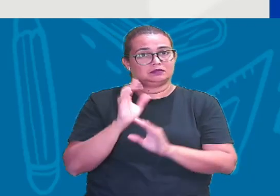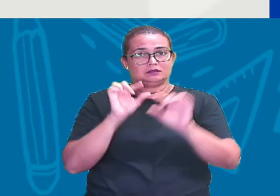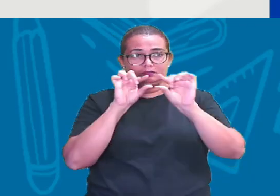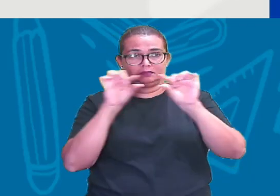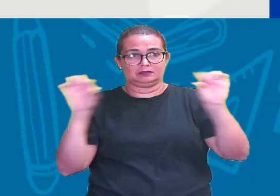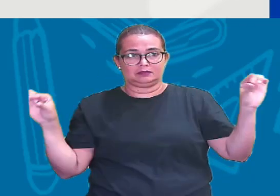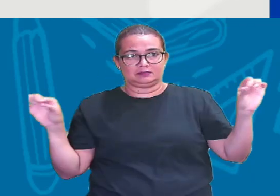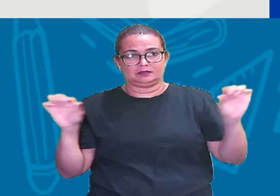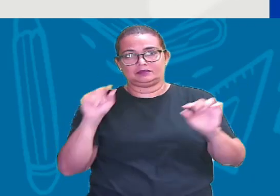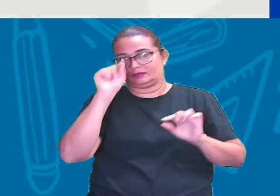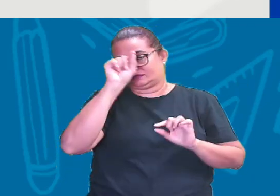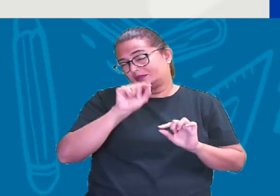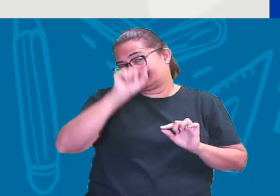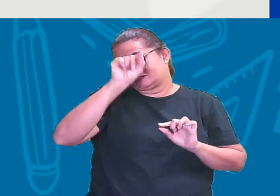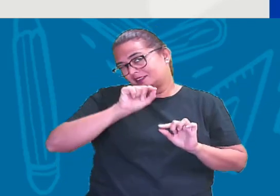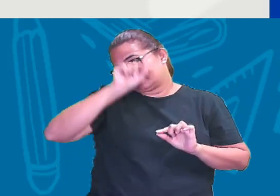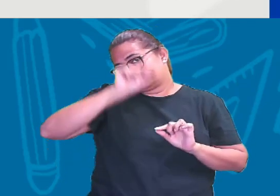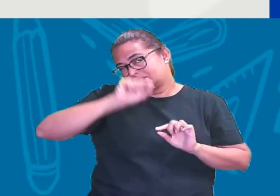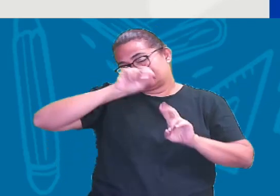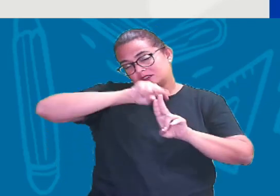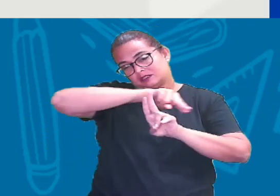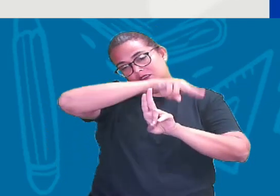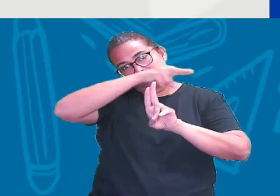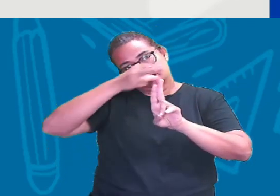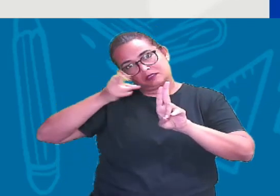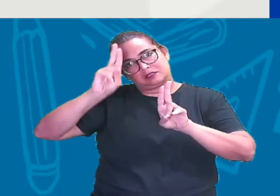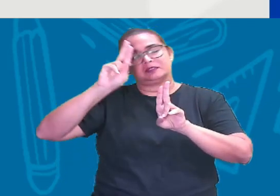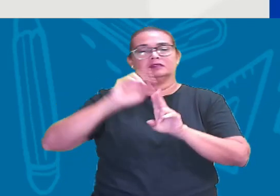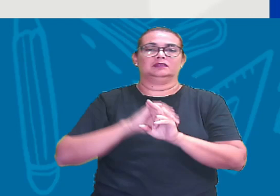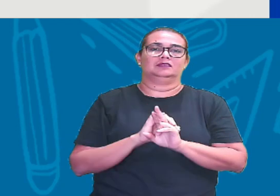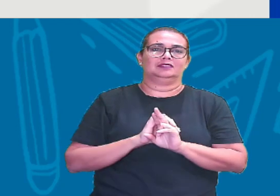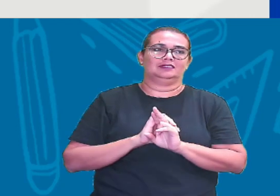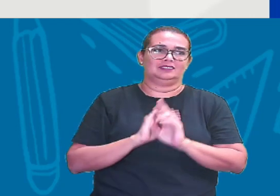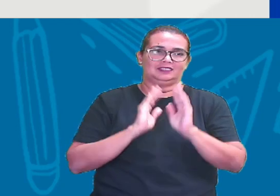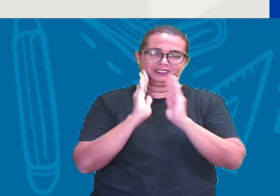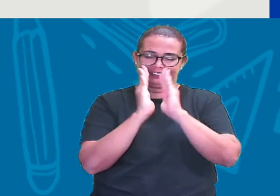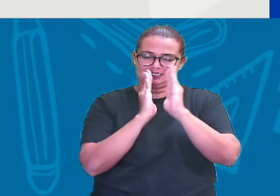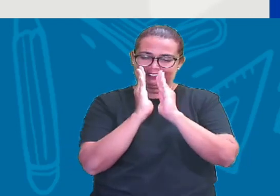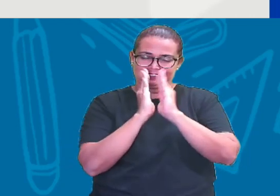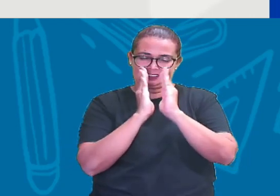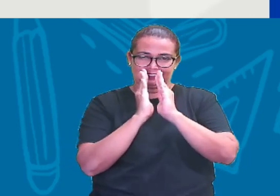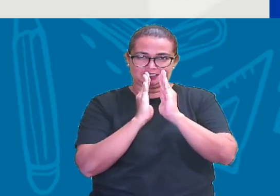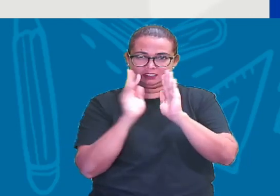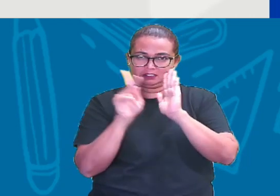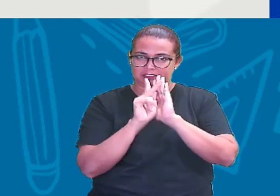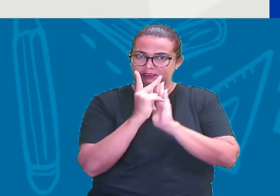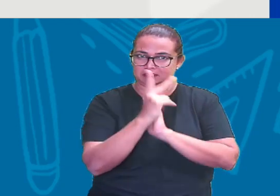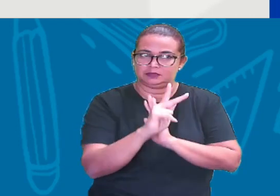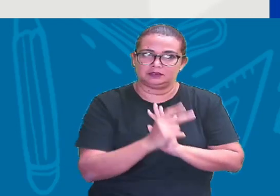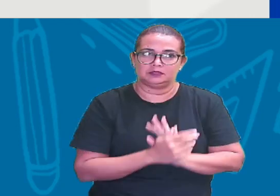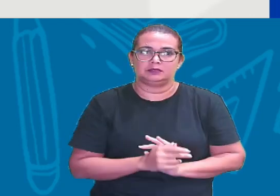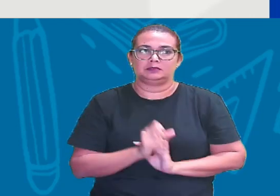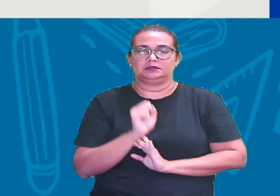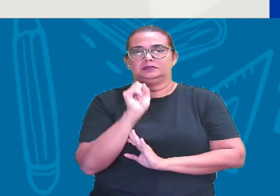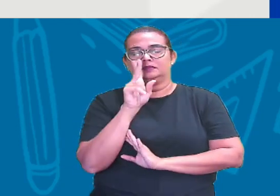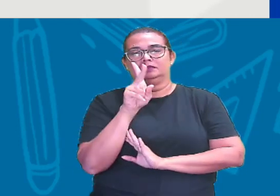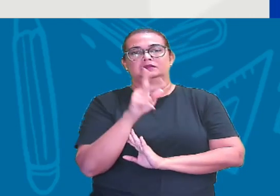quadro aí ó Marcando ali ó Um espaçozinho ali Pra ele Tá certo?